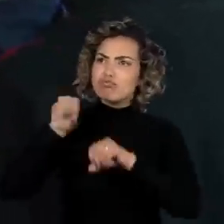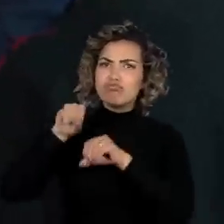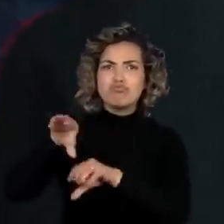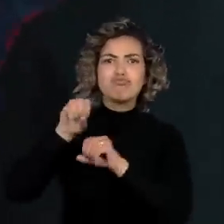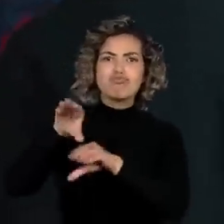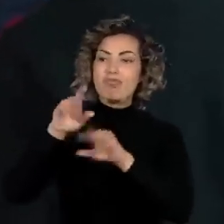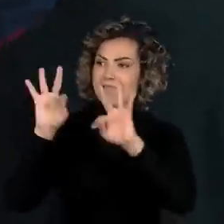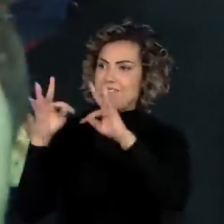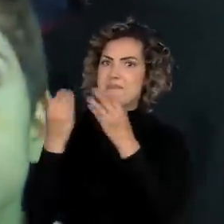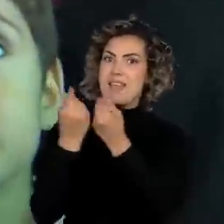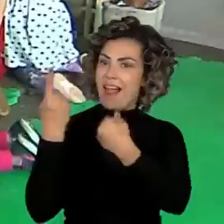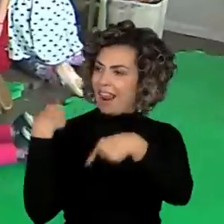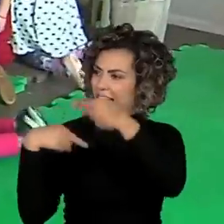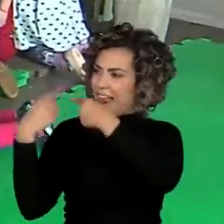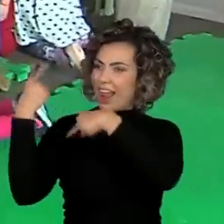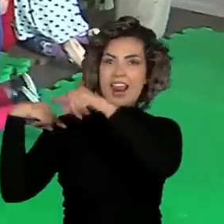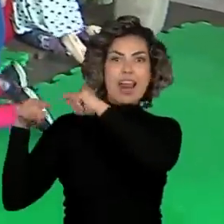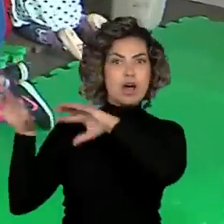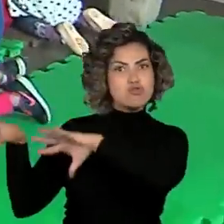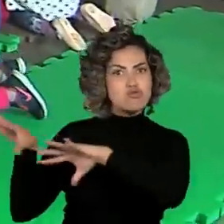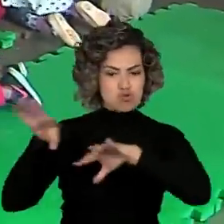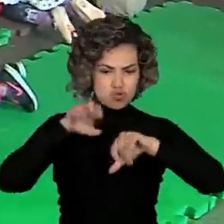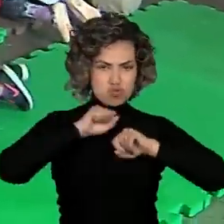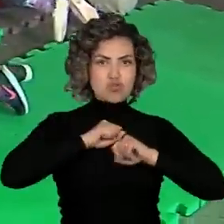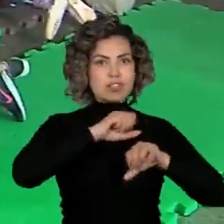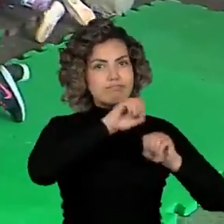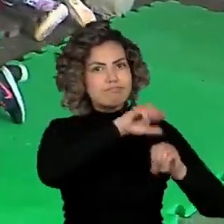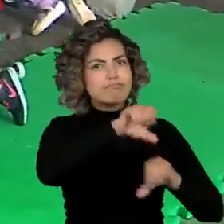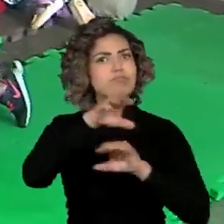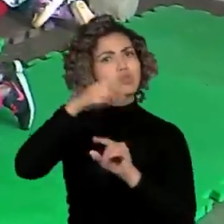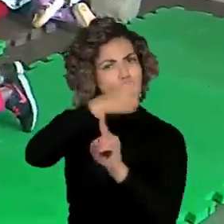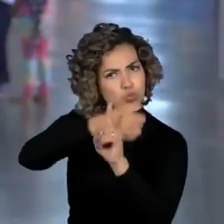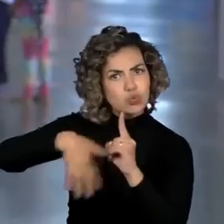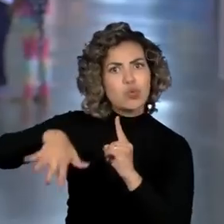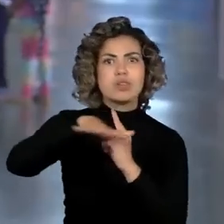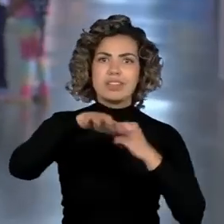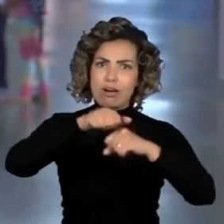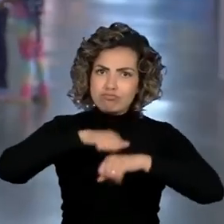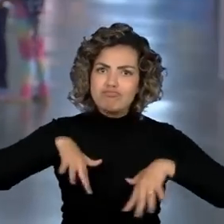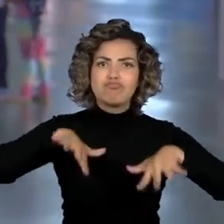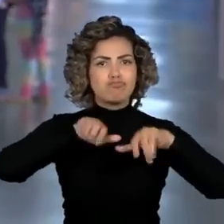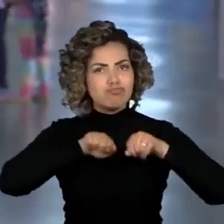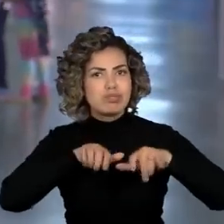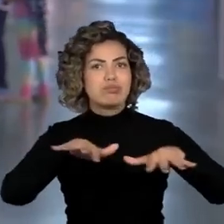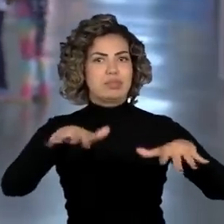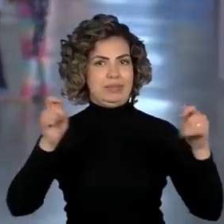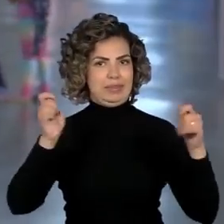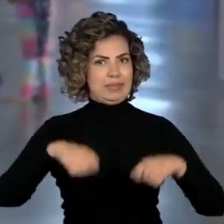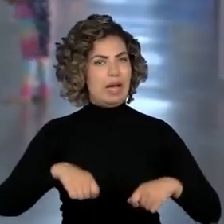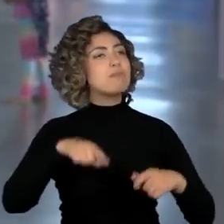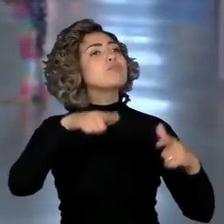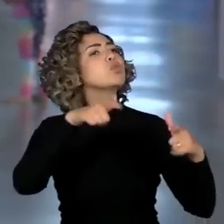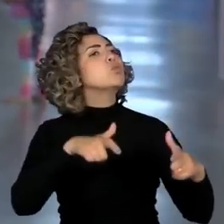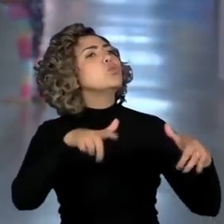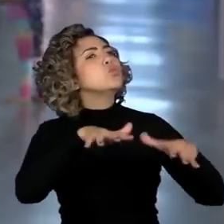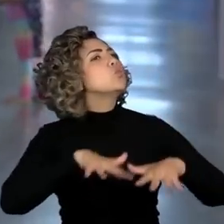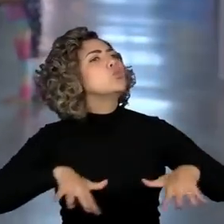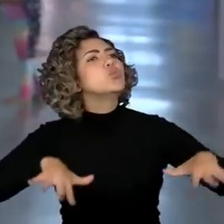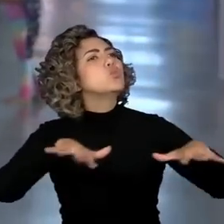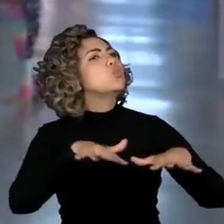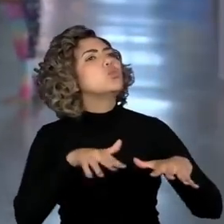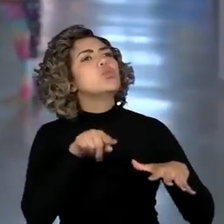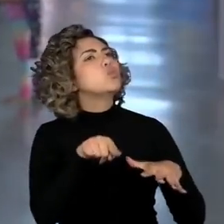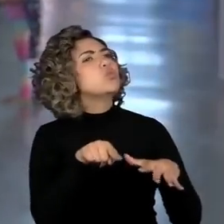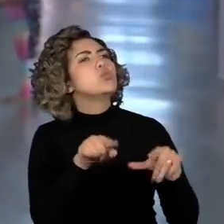ancestrais e os contextos históricos e sociais de todos. Nós estamos num território que tem muitas,